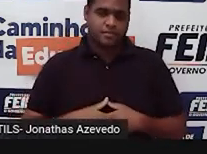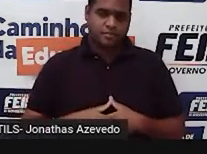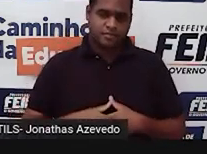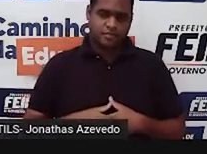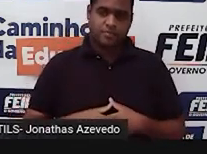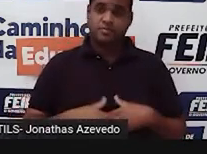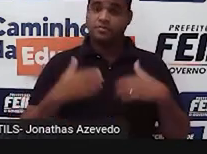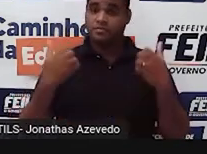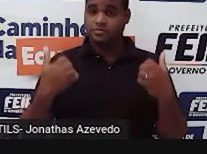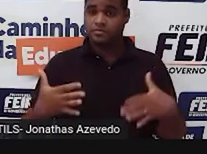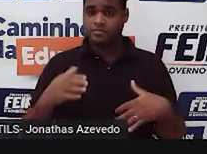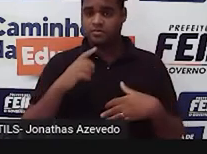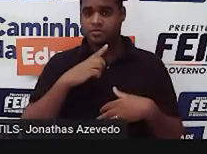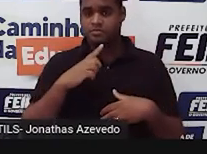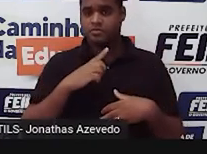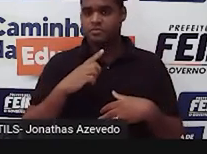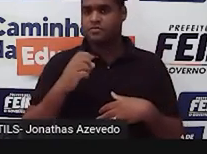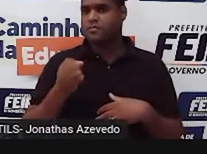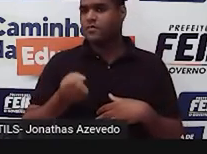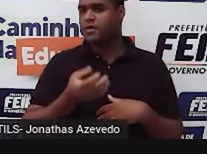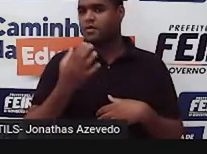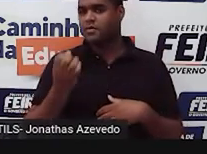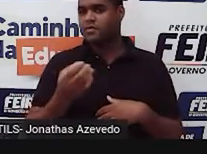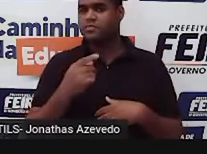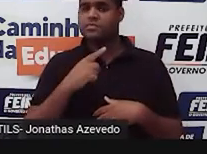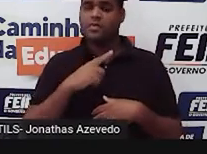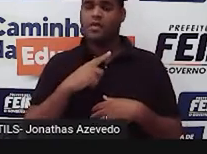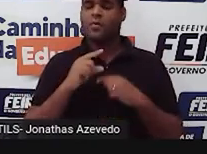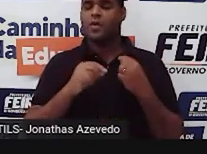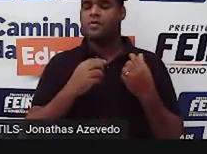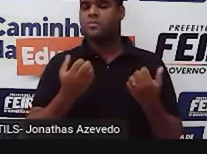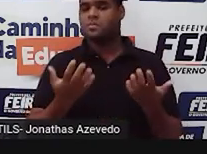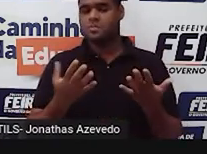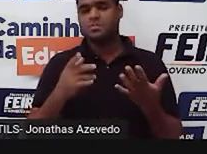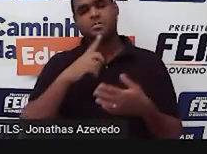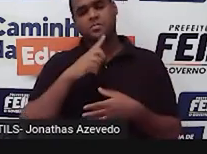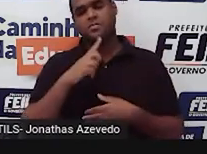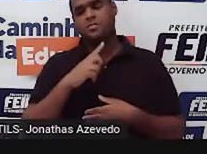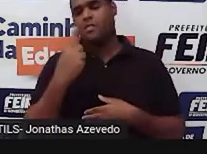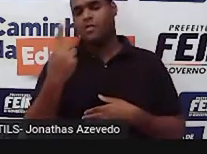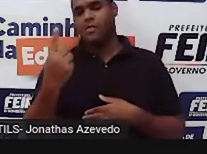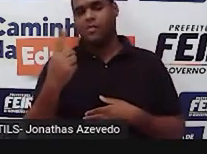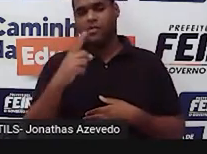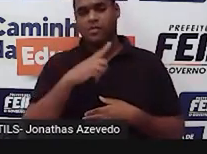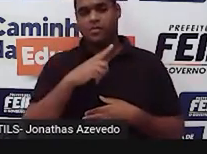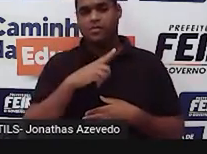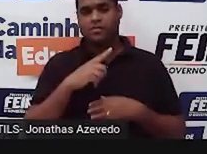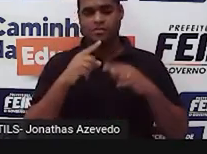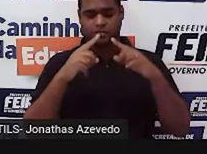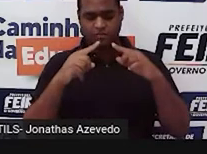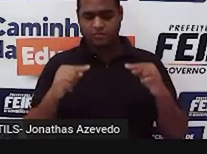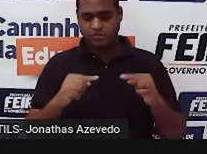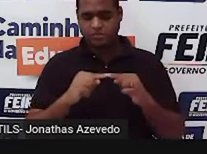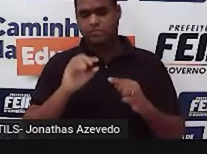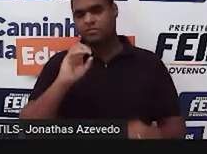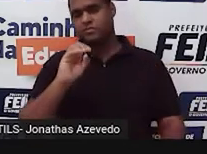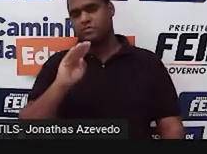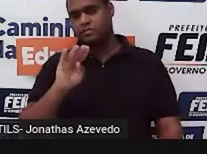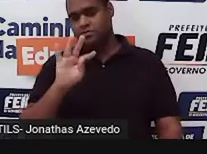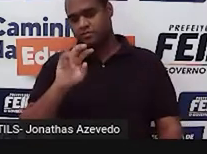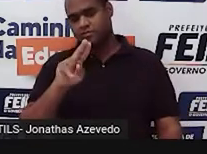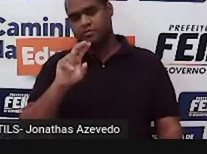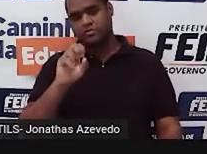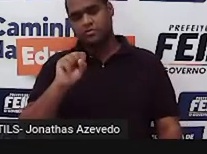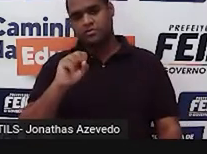quantos ângulos obtusos tem ali? Só tem um. Então, esse é o triângulo obtusângulo. É aquele